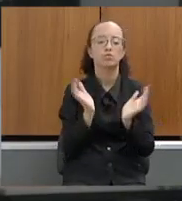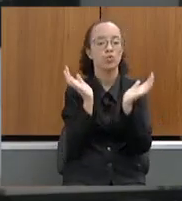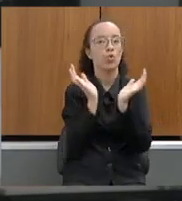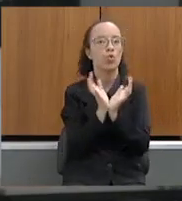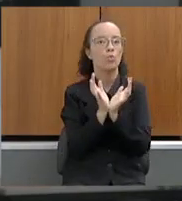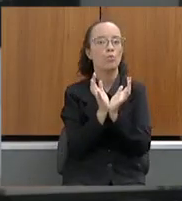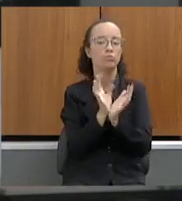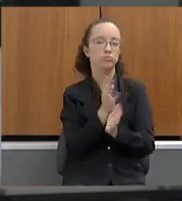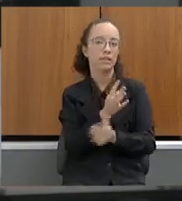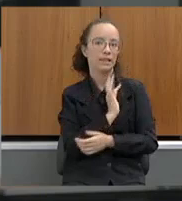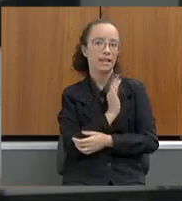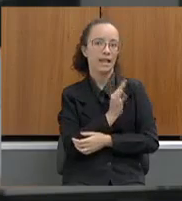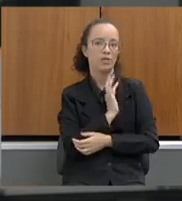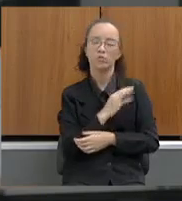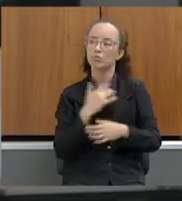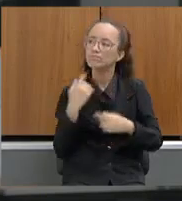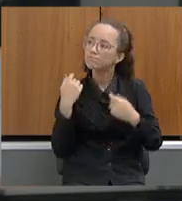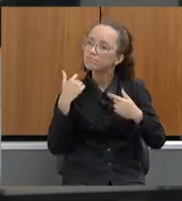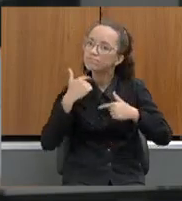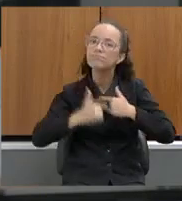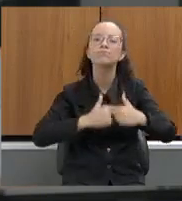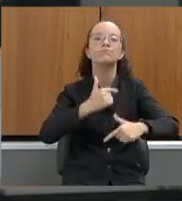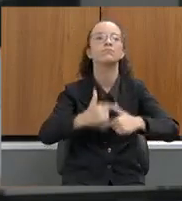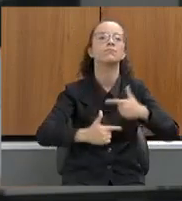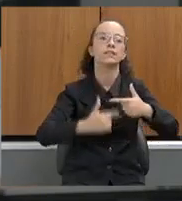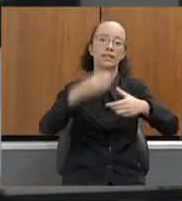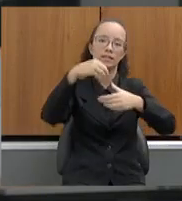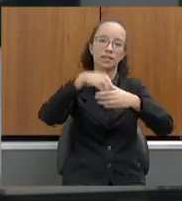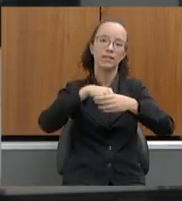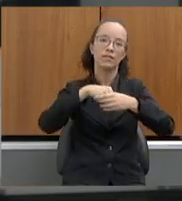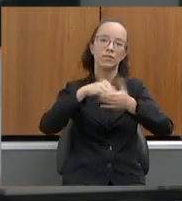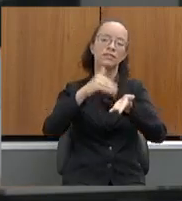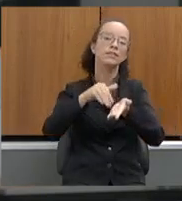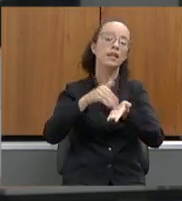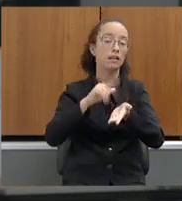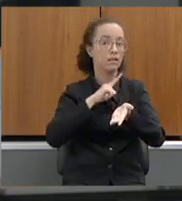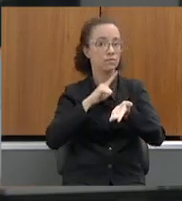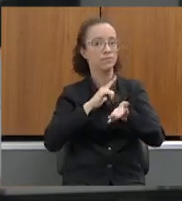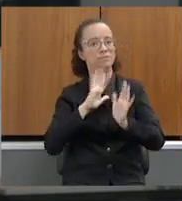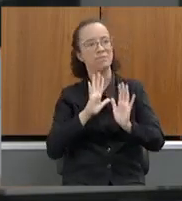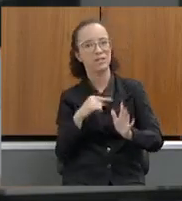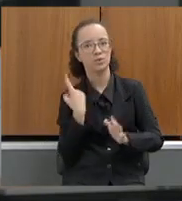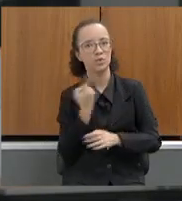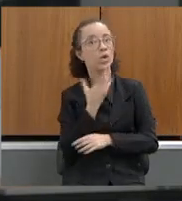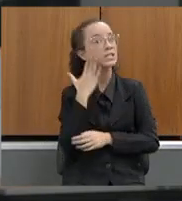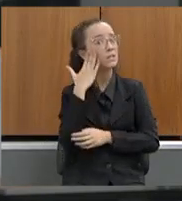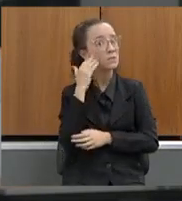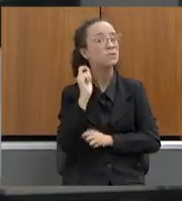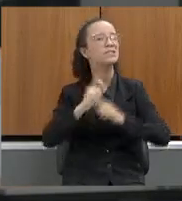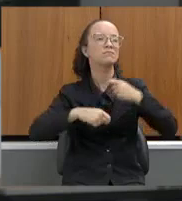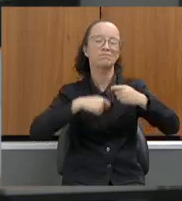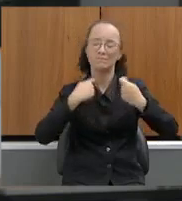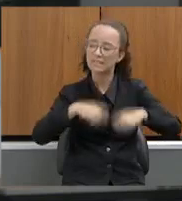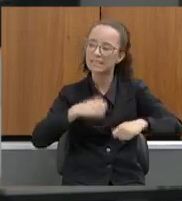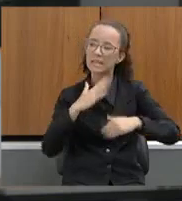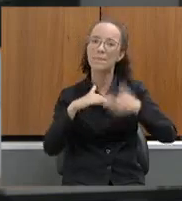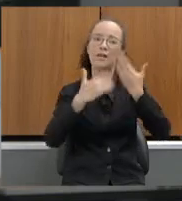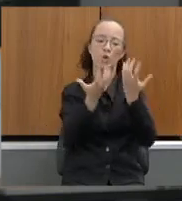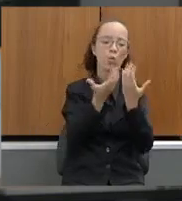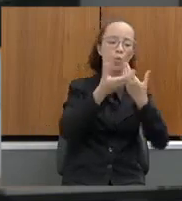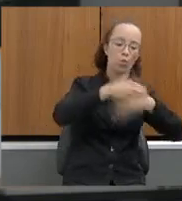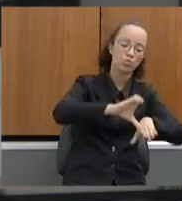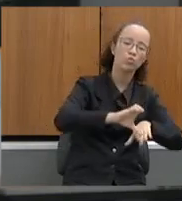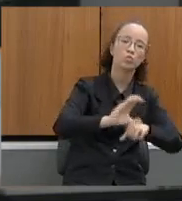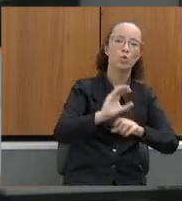eficiente que existe hoje dentro da SEMAD, mas a gente sabe que a gente precisa mais ou de concurso público ou